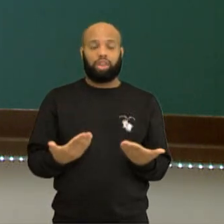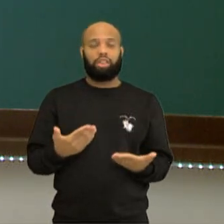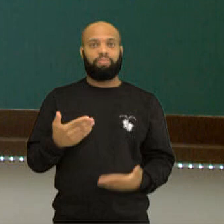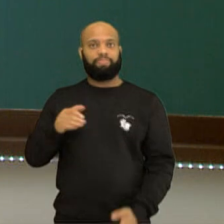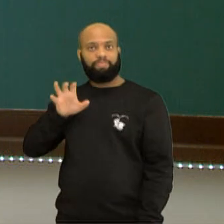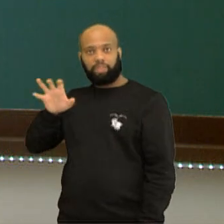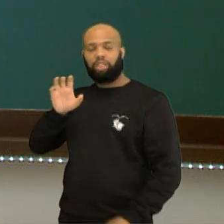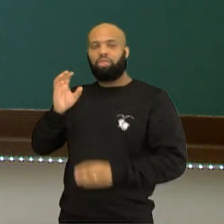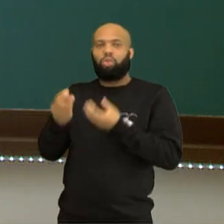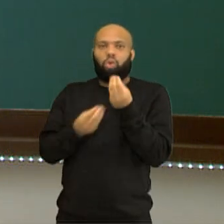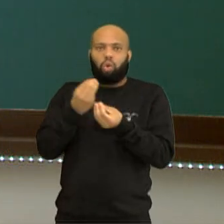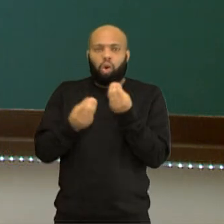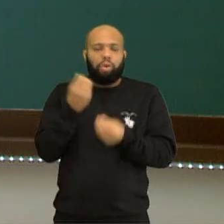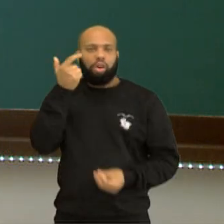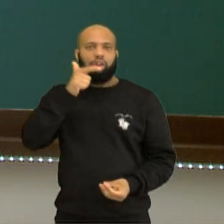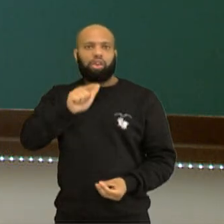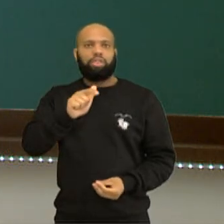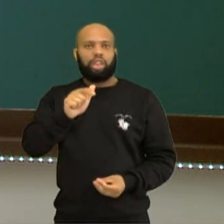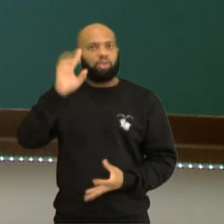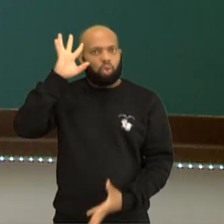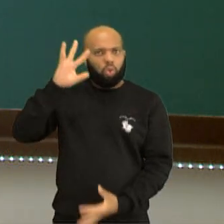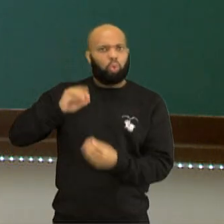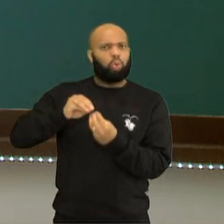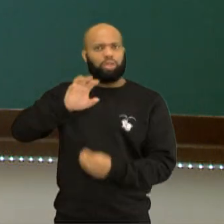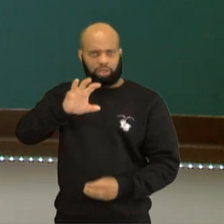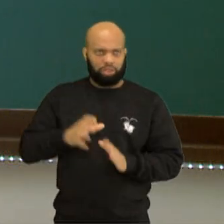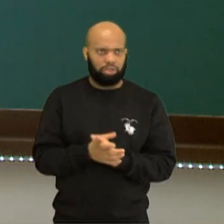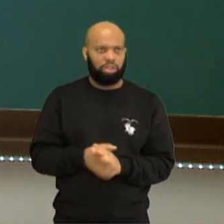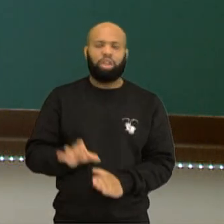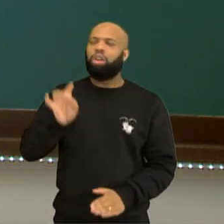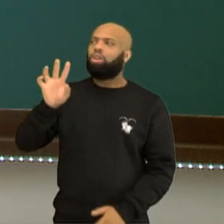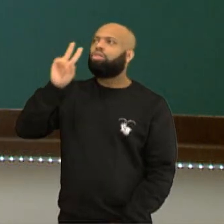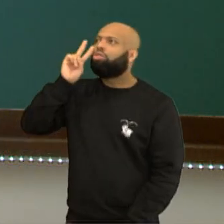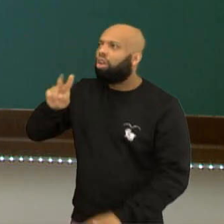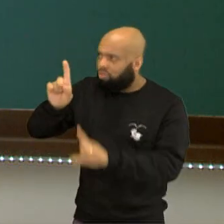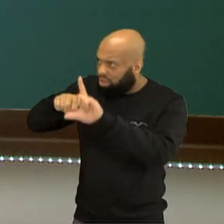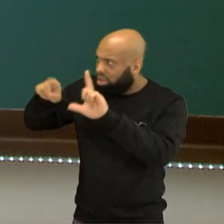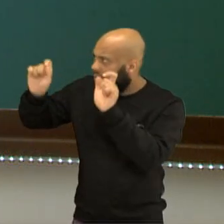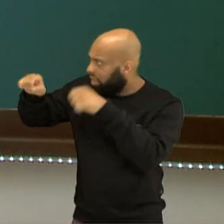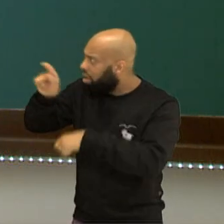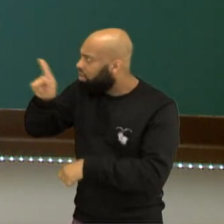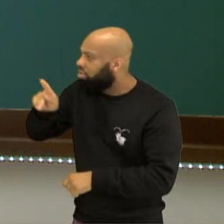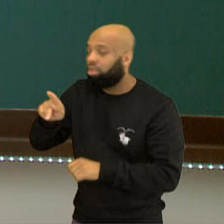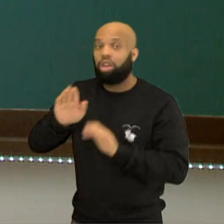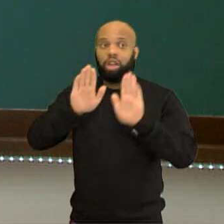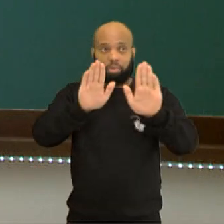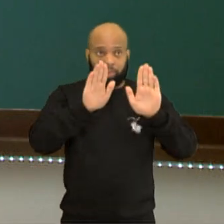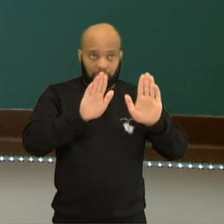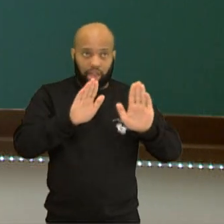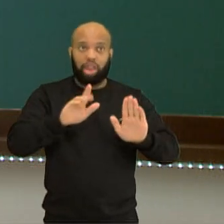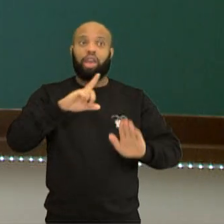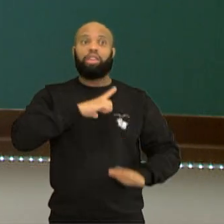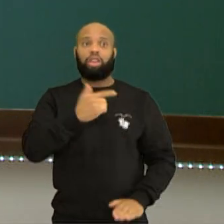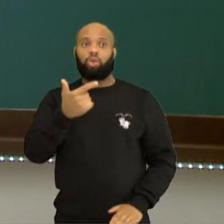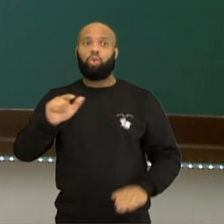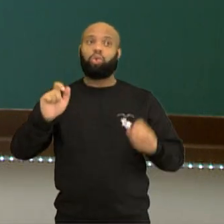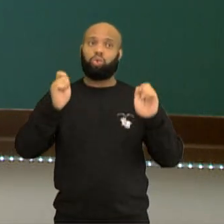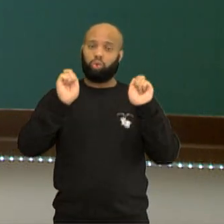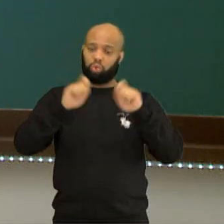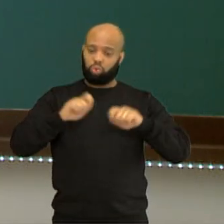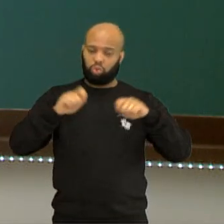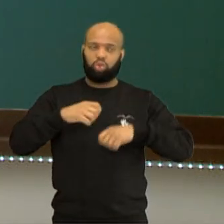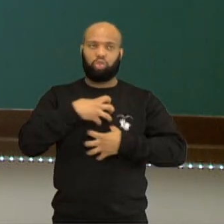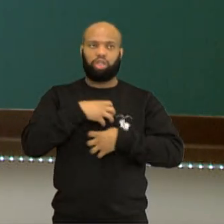caso, como que a gente pode chegar nessa conclusão? Só olhando no gráfico, professora? Não, não é só olhando no gráfico, né?